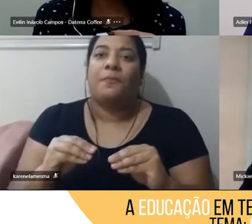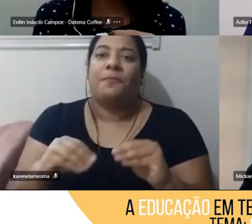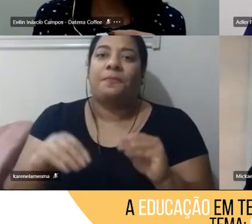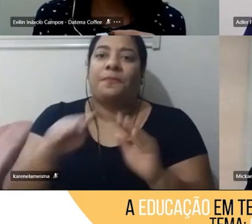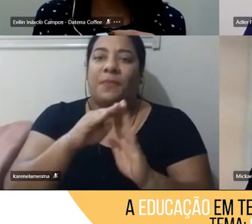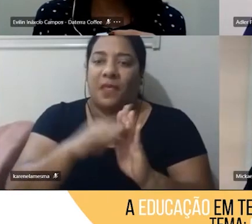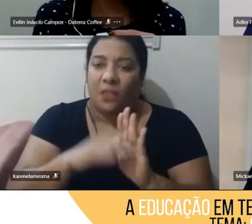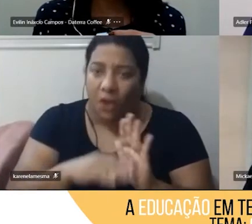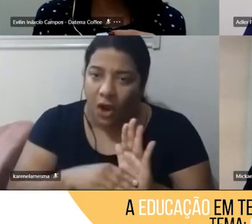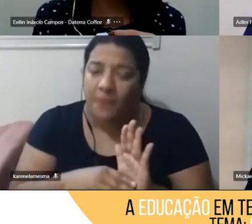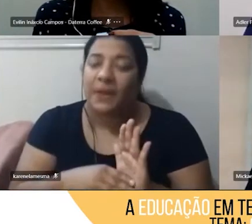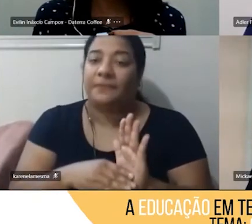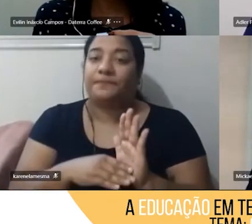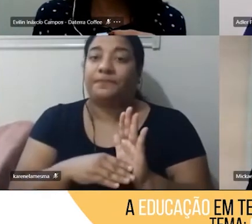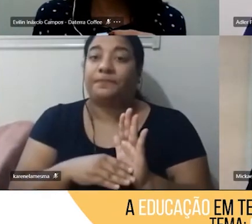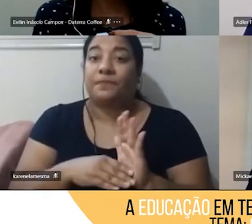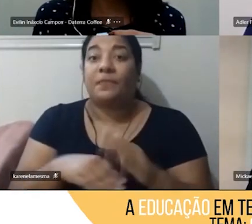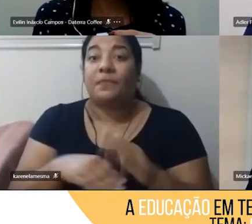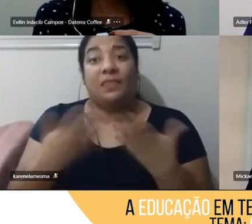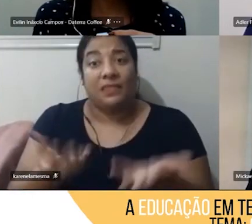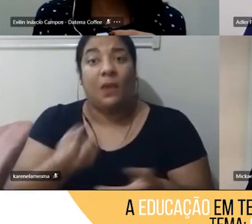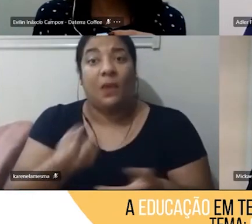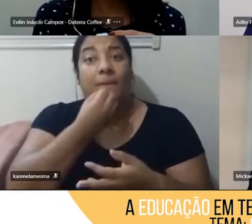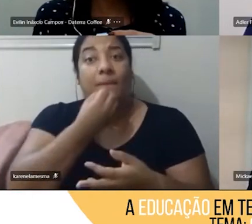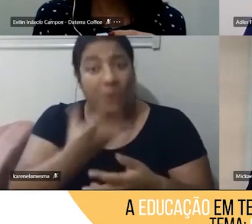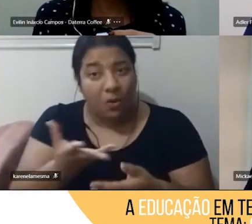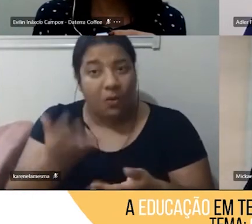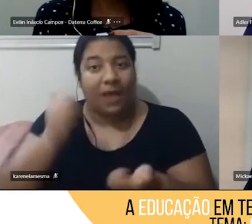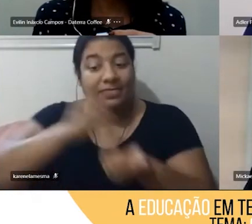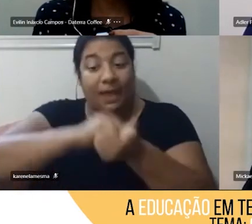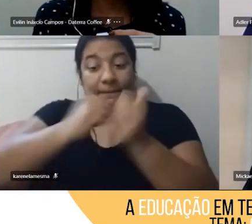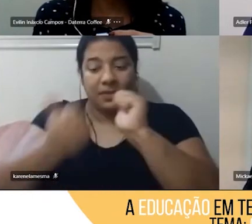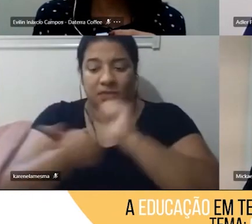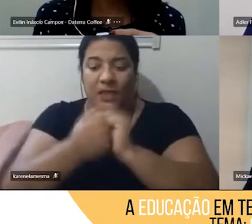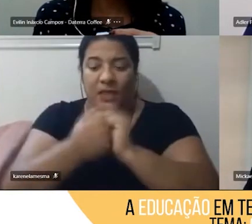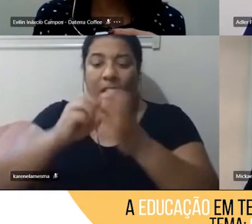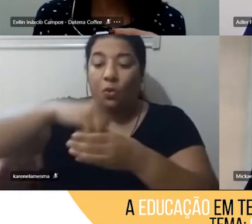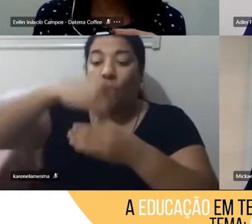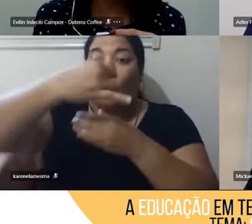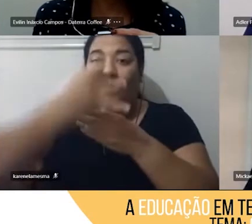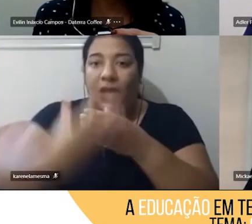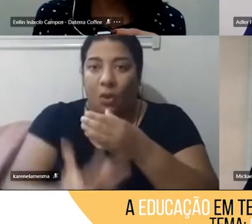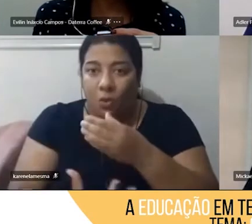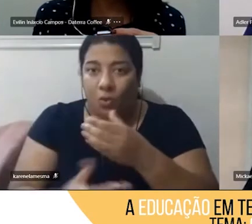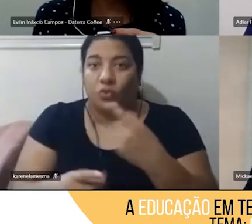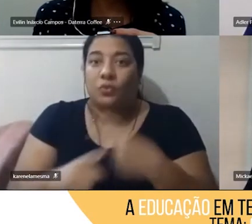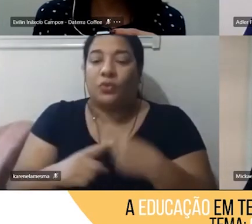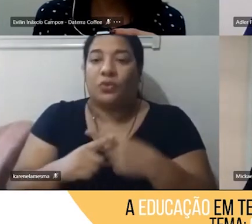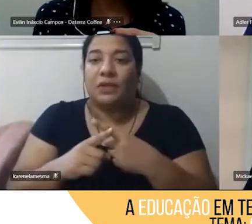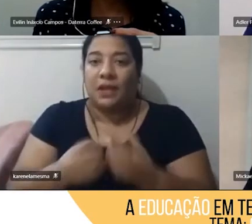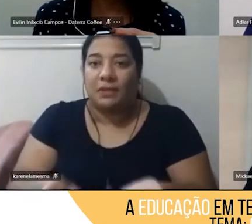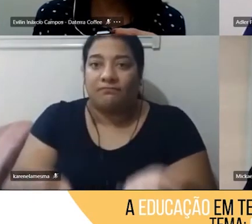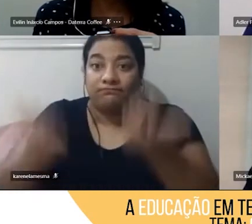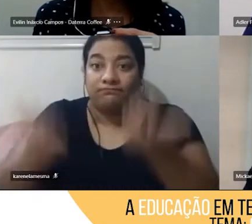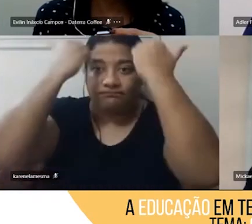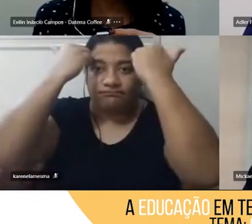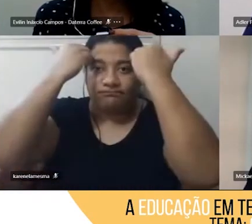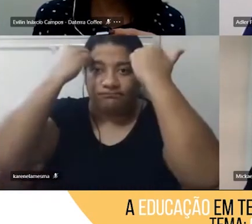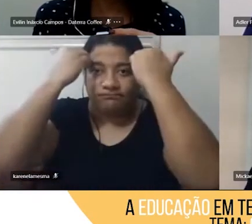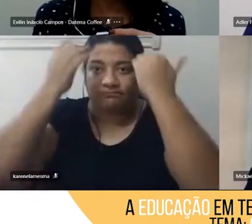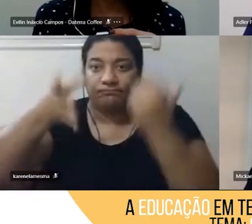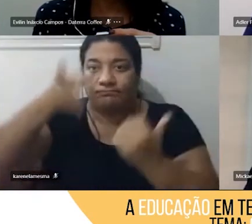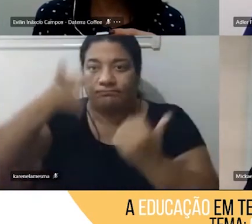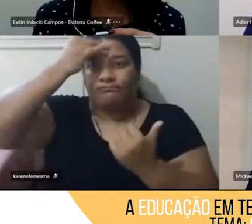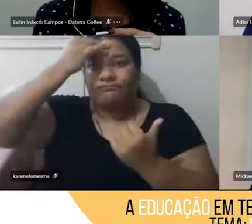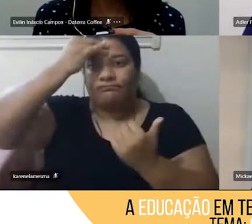e é muito bom ter essa adaptação de conteúdo, já que isso fica realmente gravado dentro da nossa cabeça, eu lembro muito